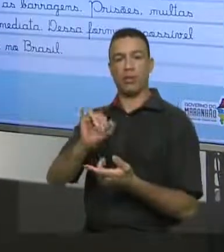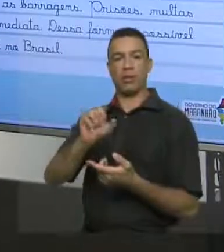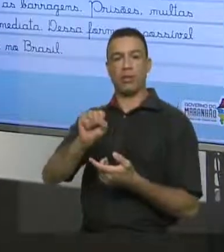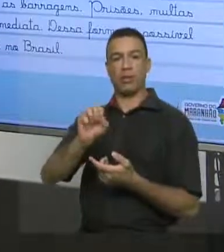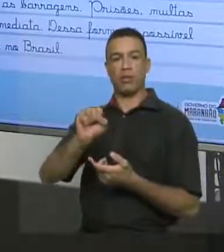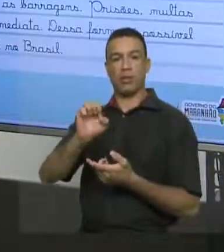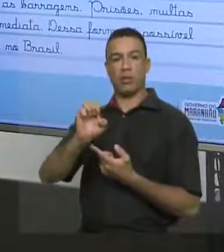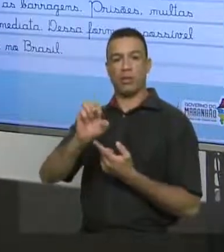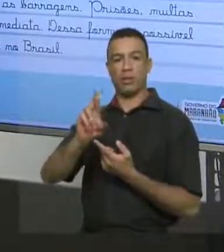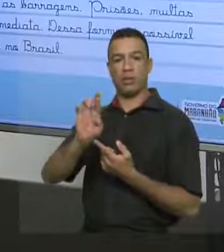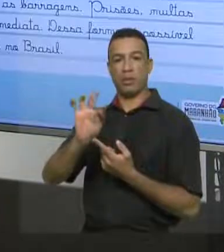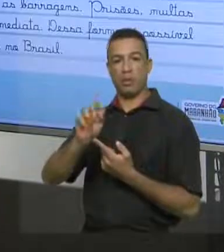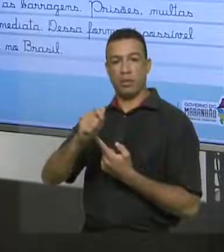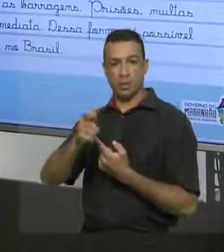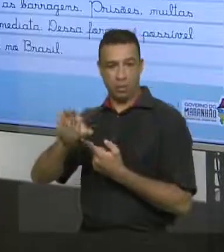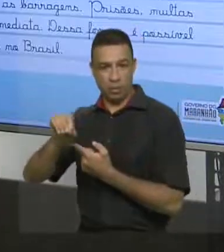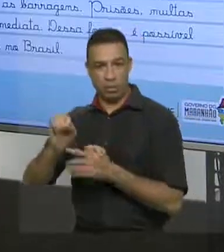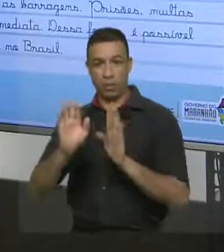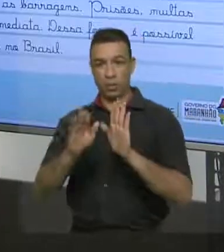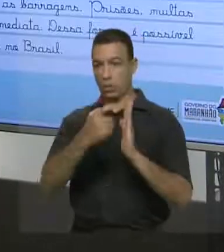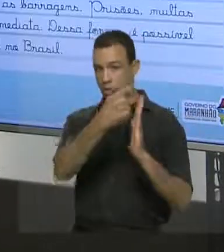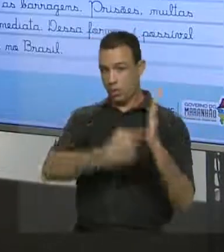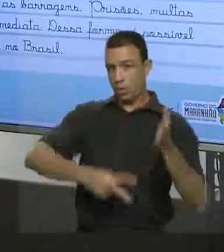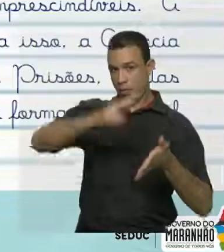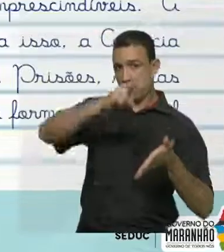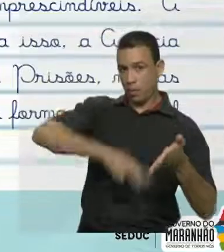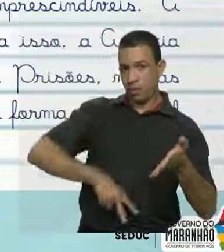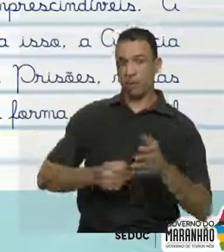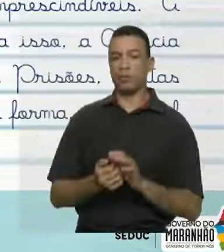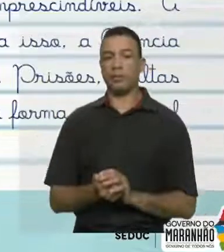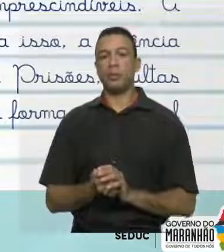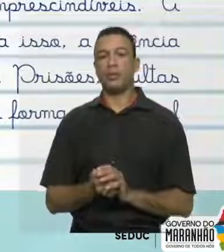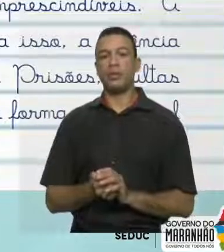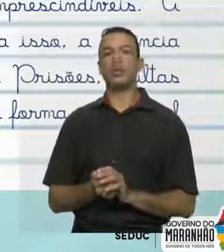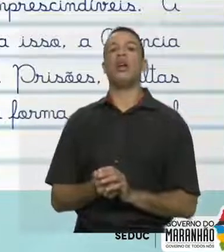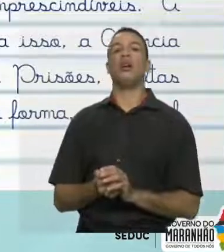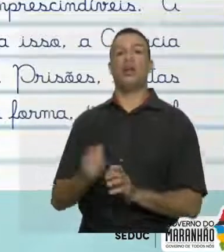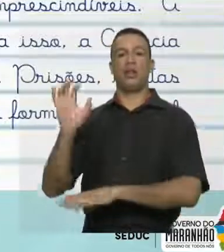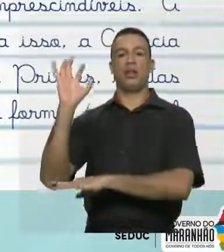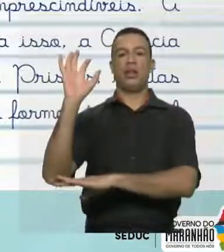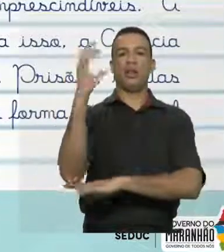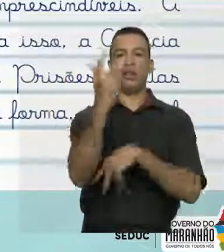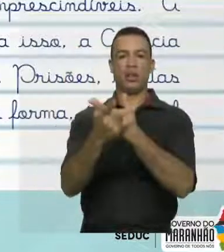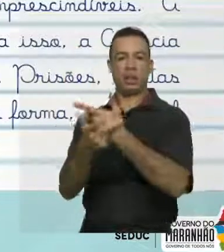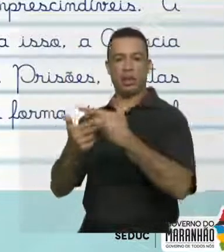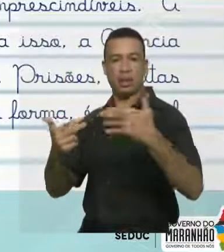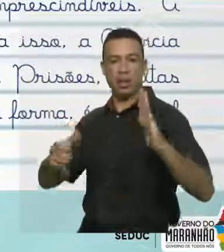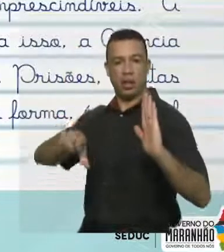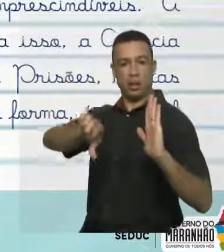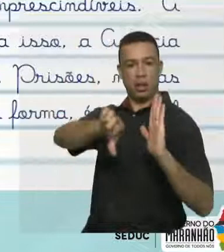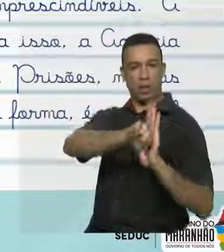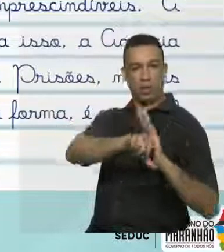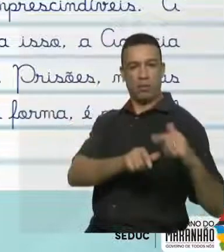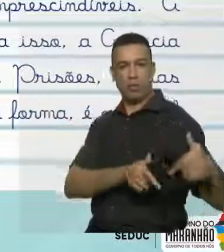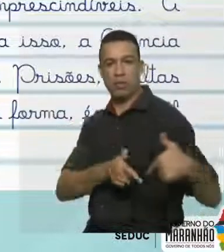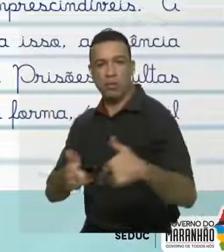vejamos aqui rapidamente a leitura. Ele diz assim, em primeiro lugar, a forma de enfrentar os crimes ambientais através do uso da tecnologia.